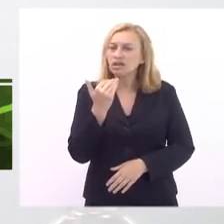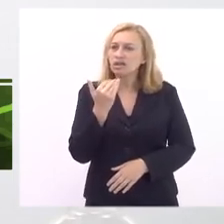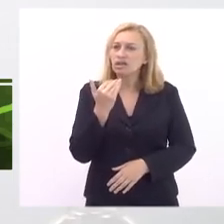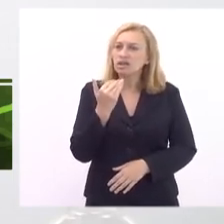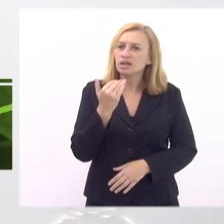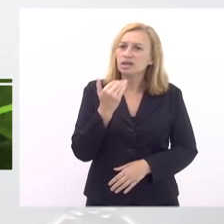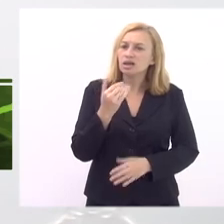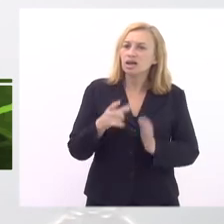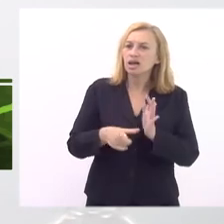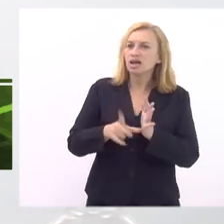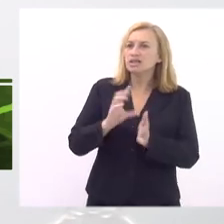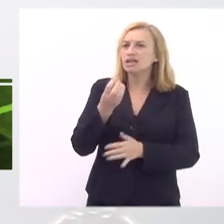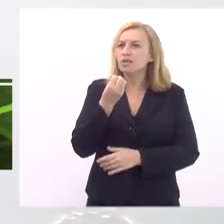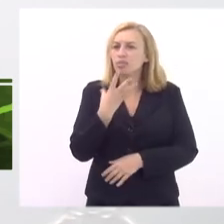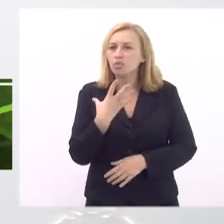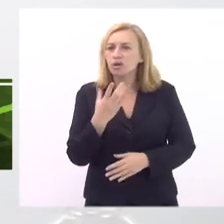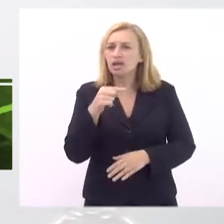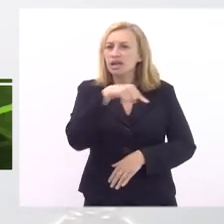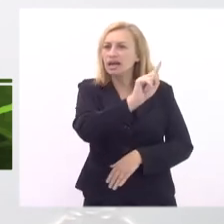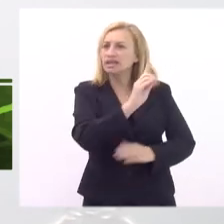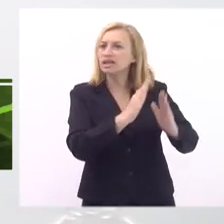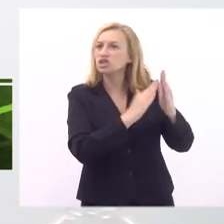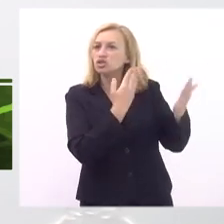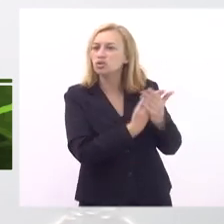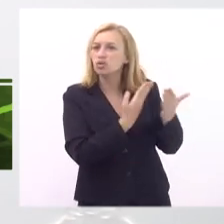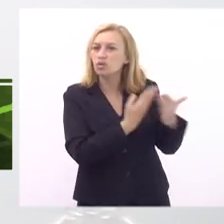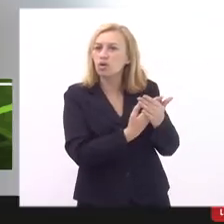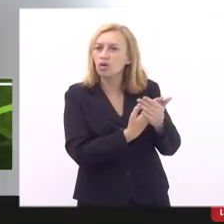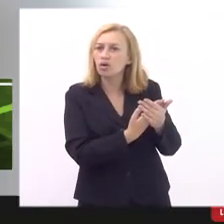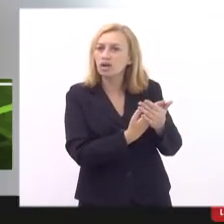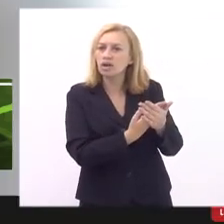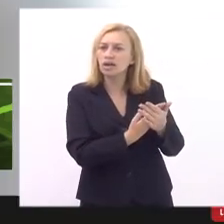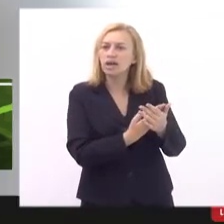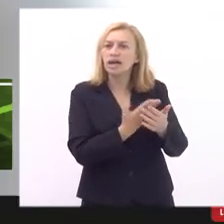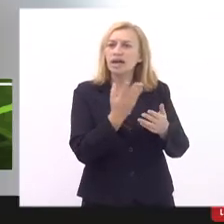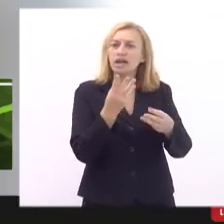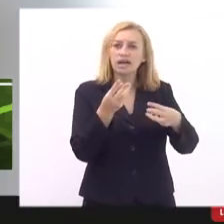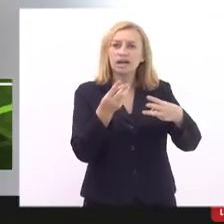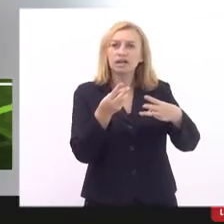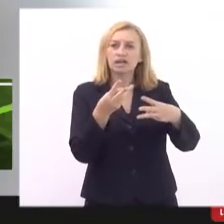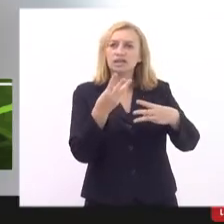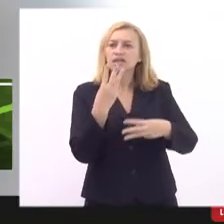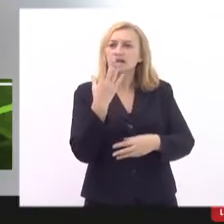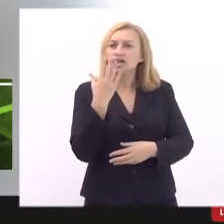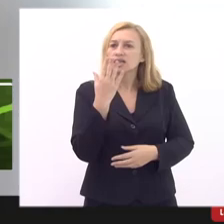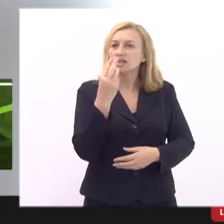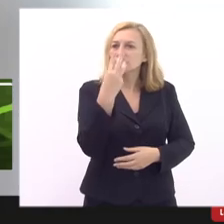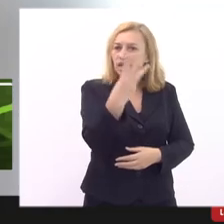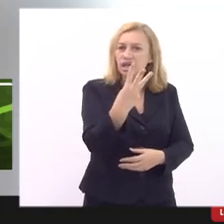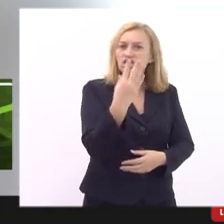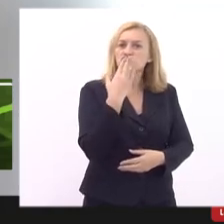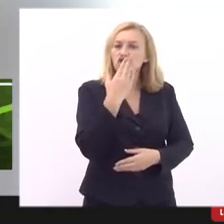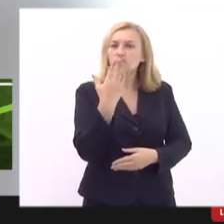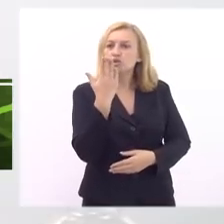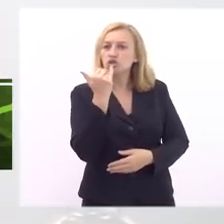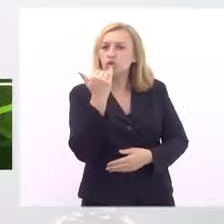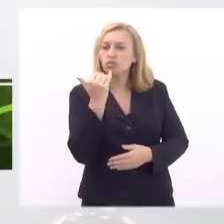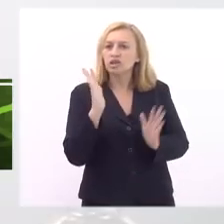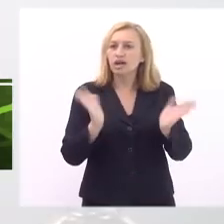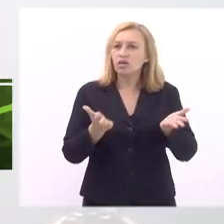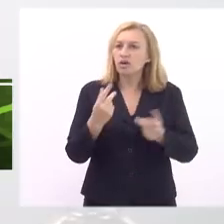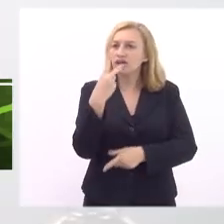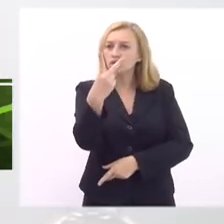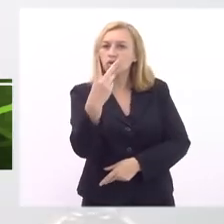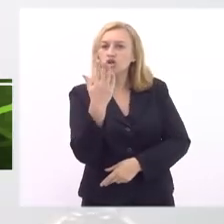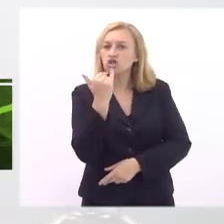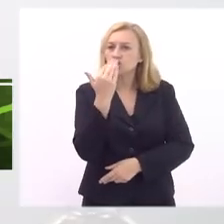tipo assim botaram o nosso recreio era três alimentação aí virou duas aí ela ela diminuiu o horário